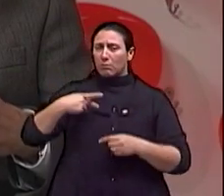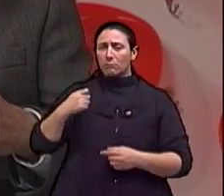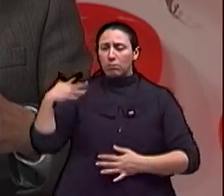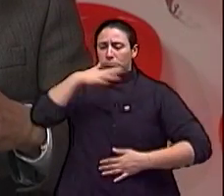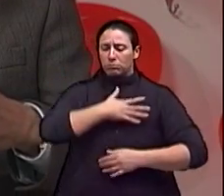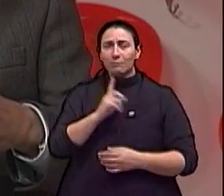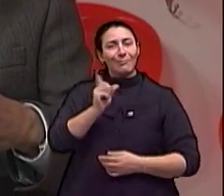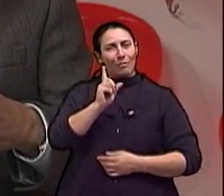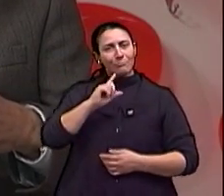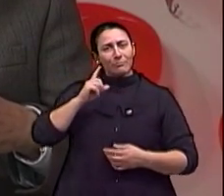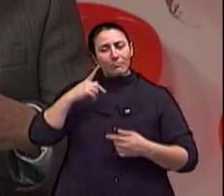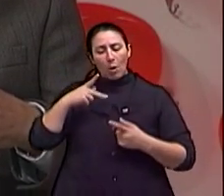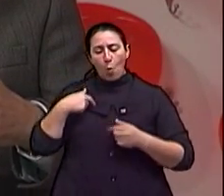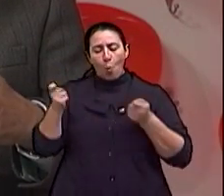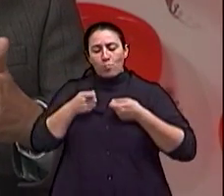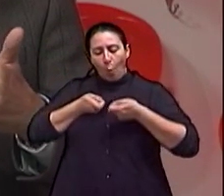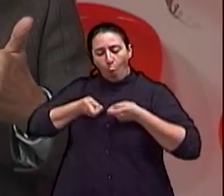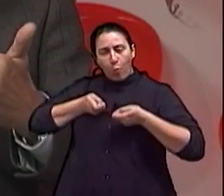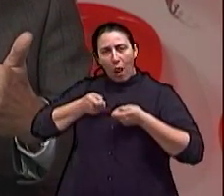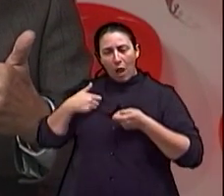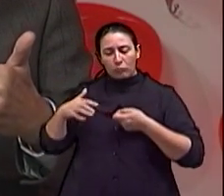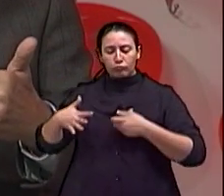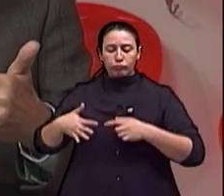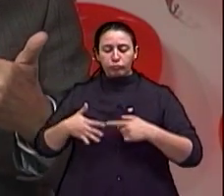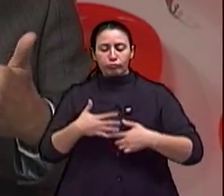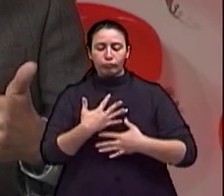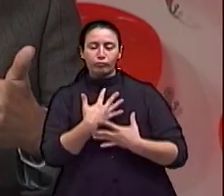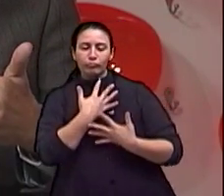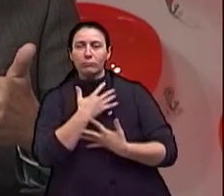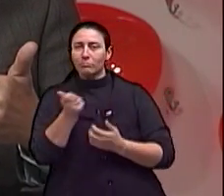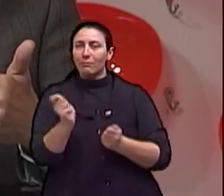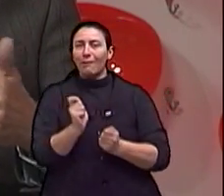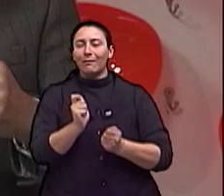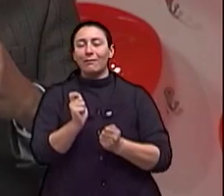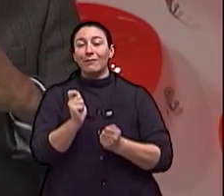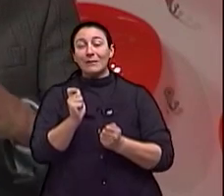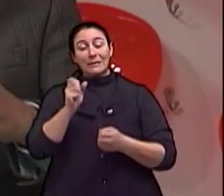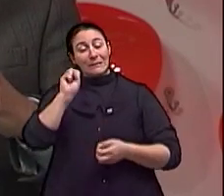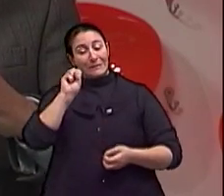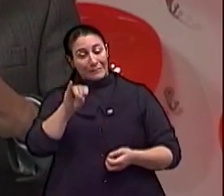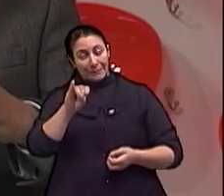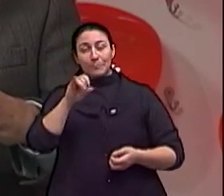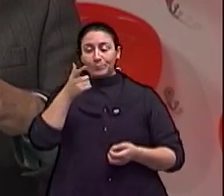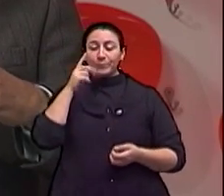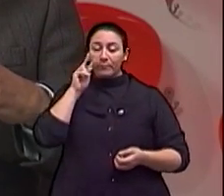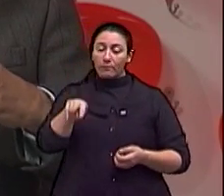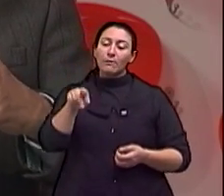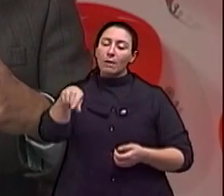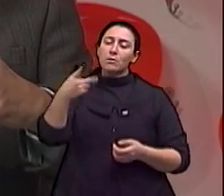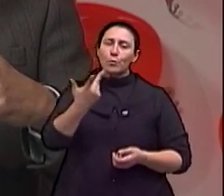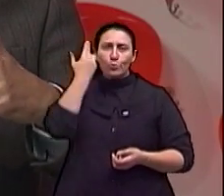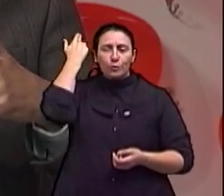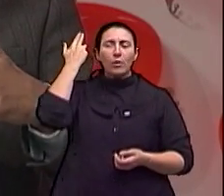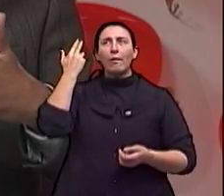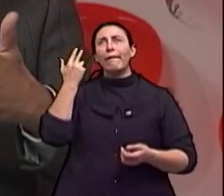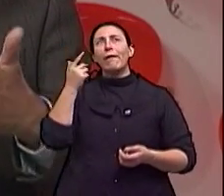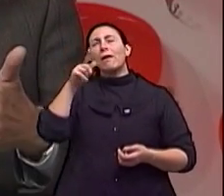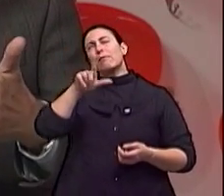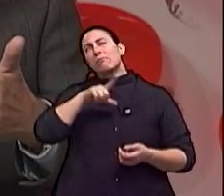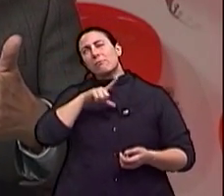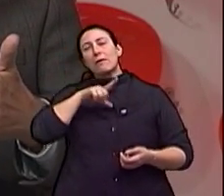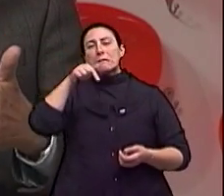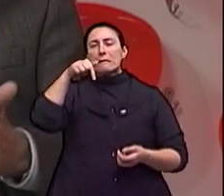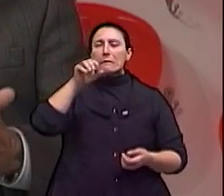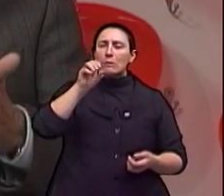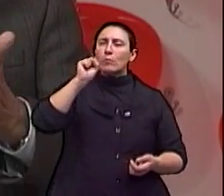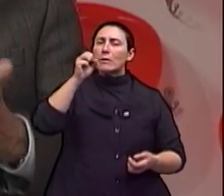o remédio faz, a cirurgia faz. Faz um pouco menos. A gente poderia dizer que ela dá 70%,